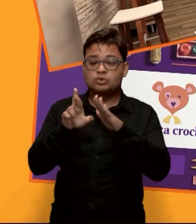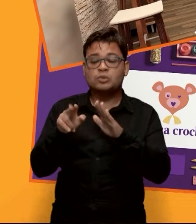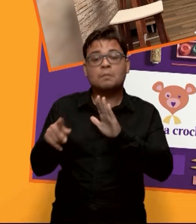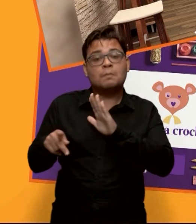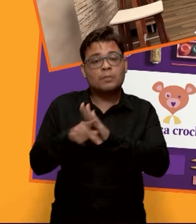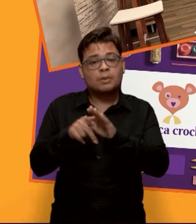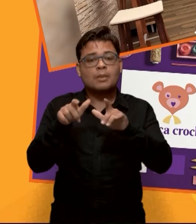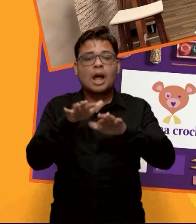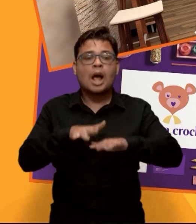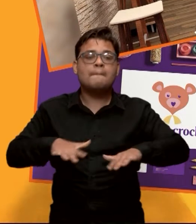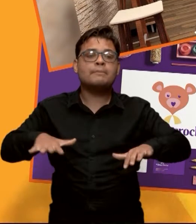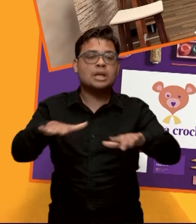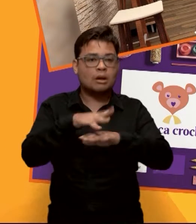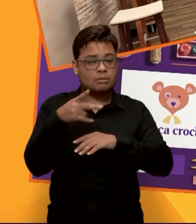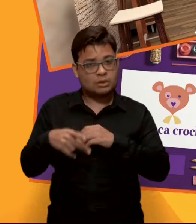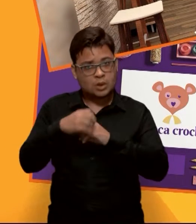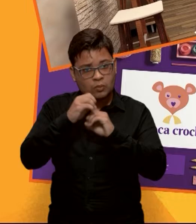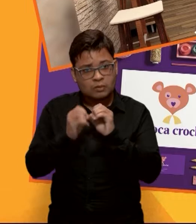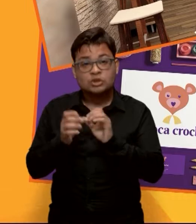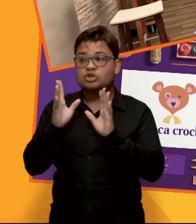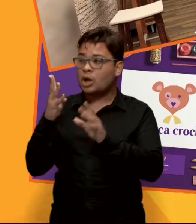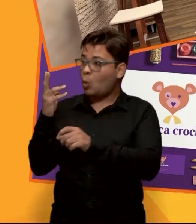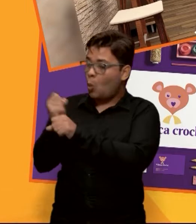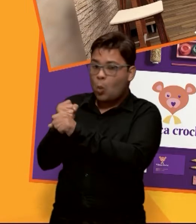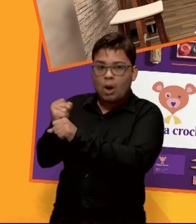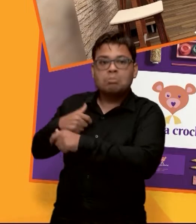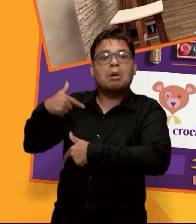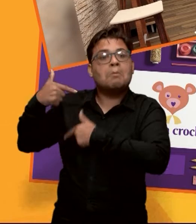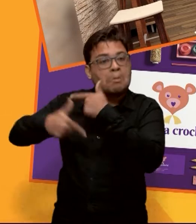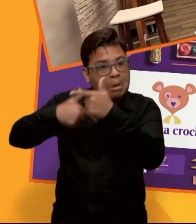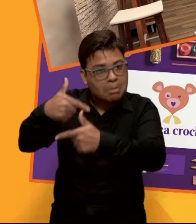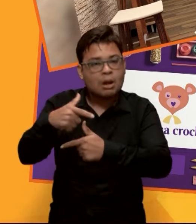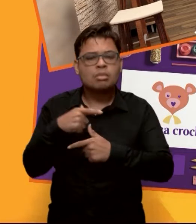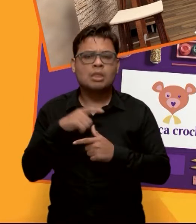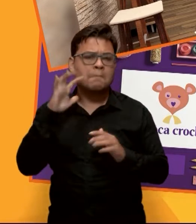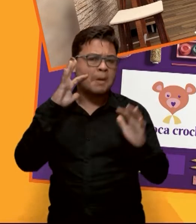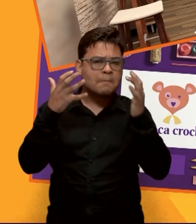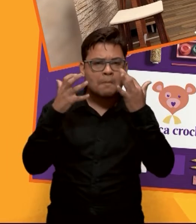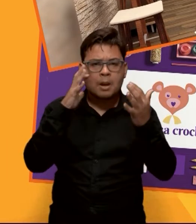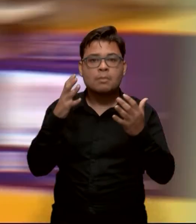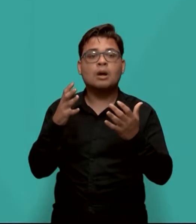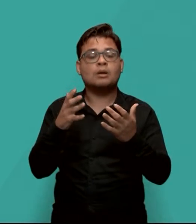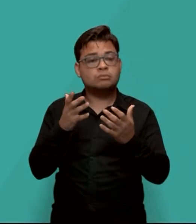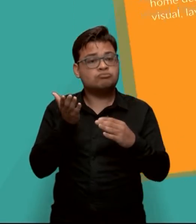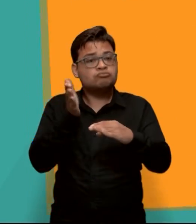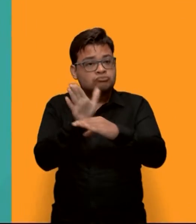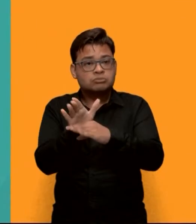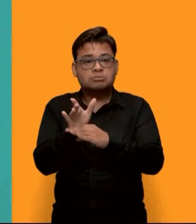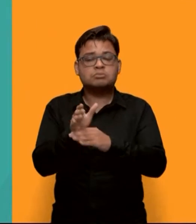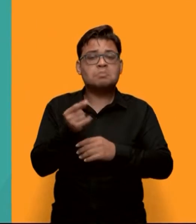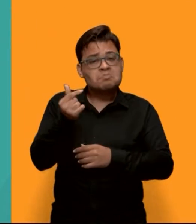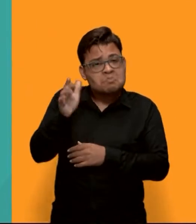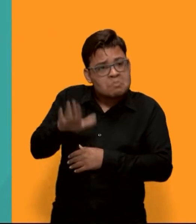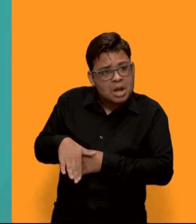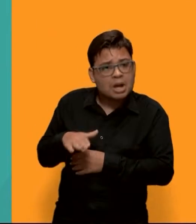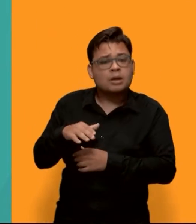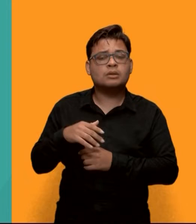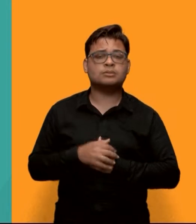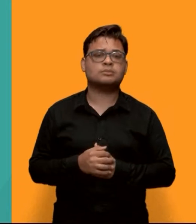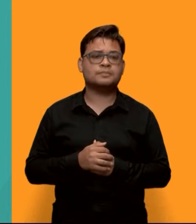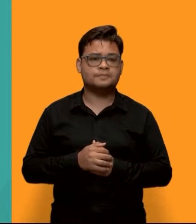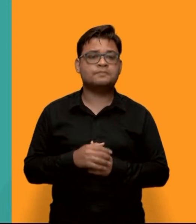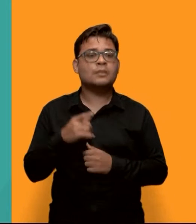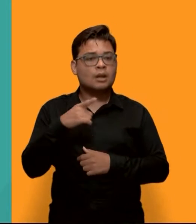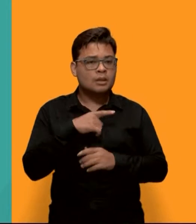UFG. Ela está em ação há quatro anos e oferece soluções acessíveis e conscientes. A Canindé trabalha com ambiente de